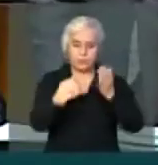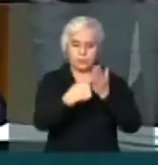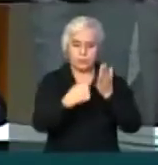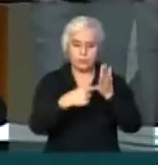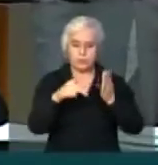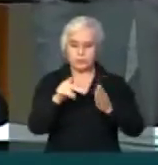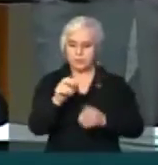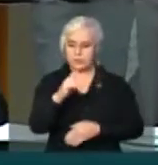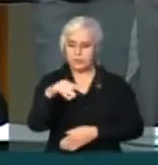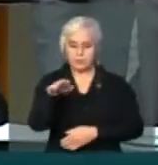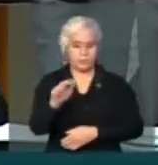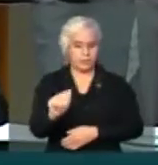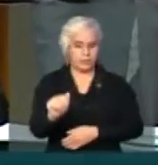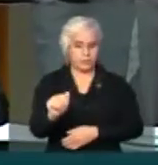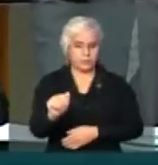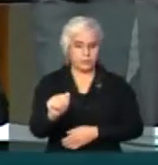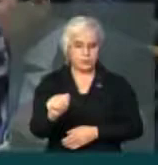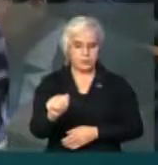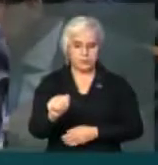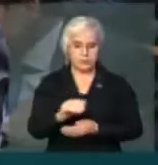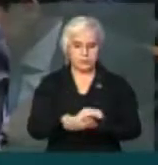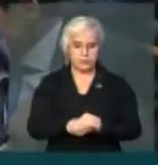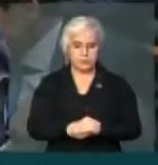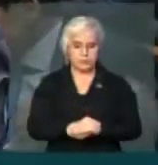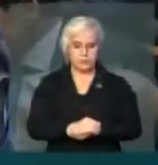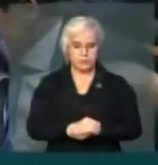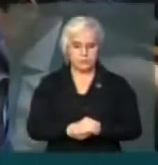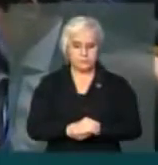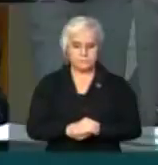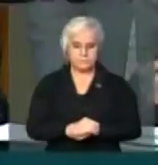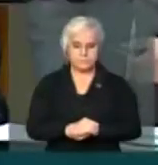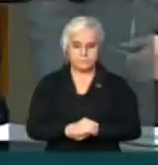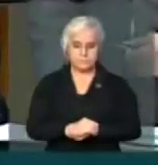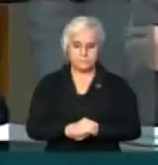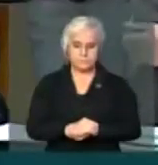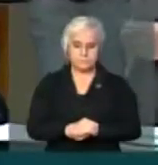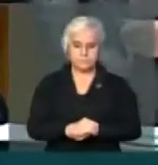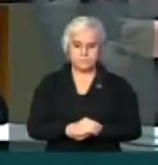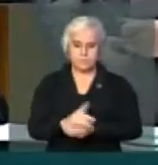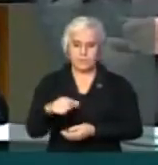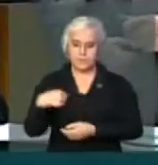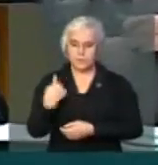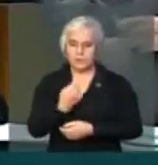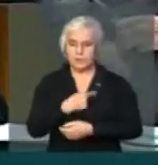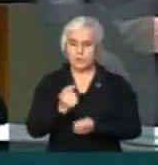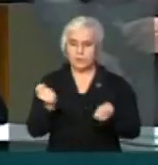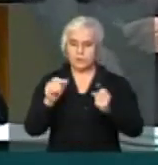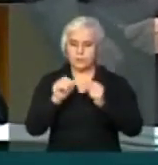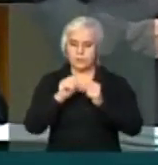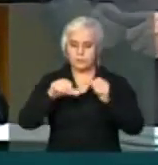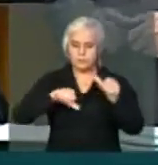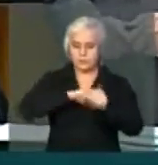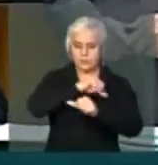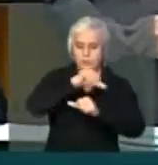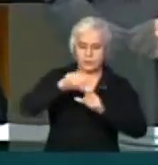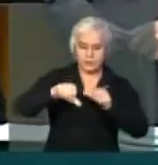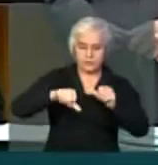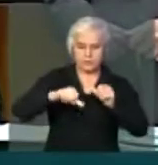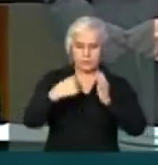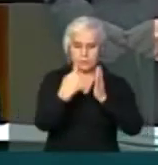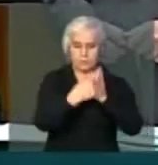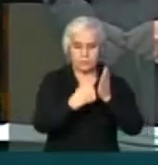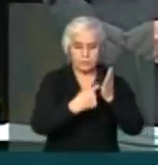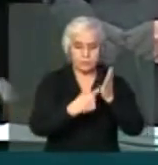apresenta em função da pauta como um todo que foi apresentada. final e ao cabo, é que nós façamos a inversão de uma pauta que